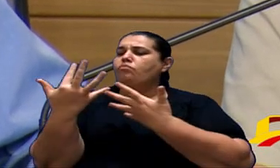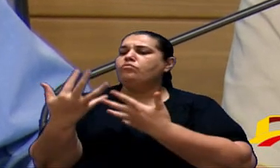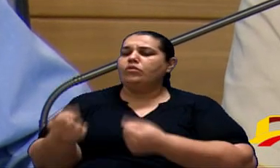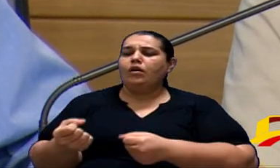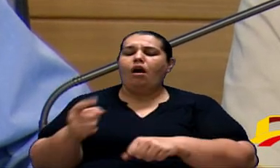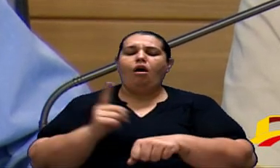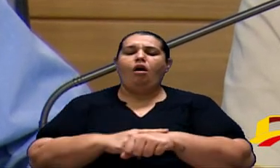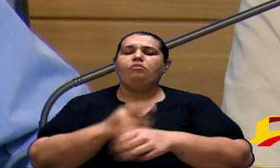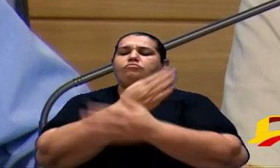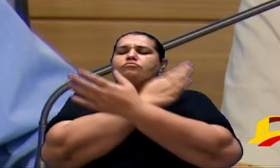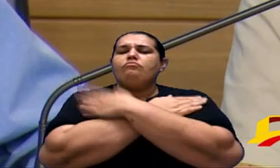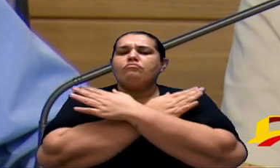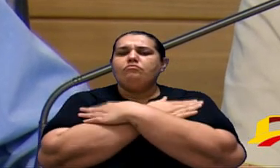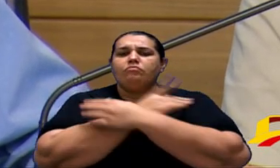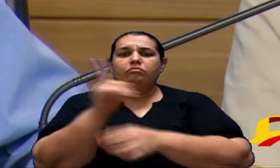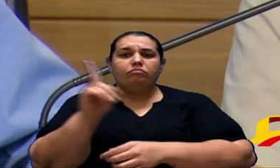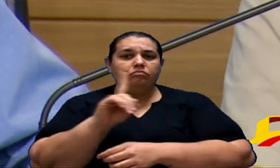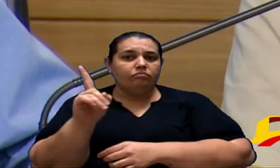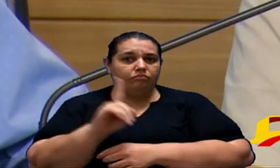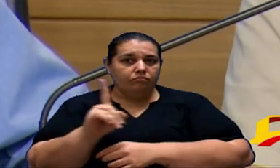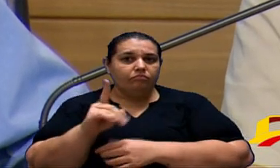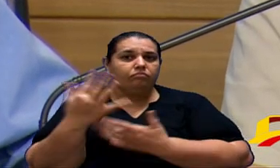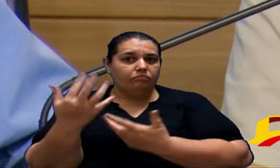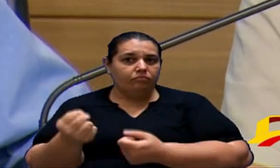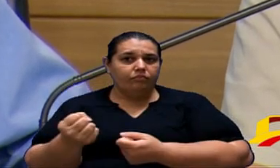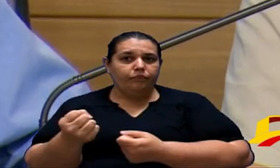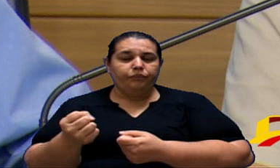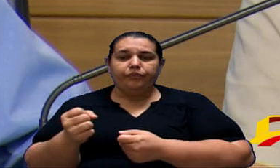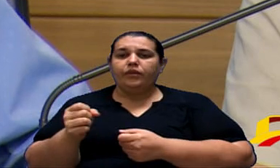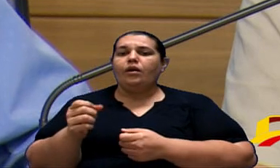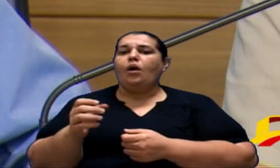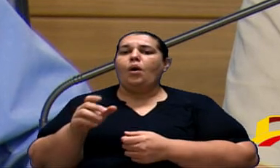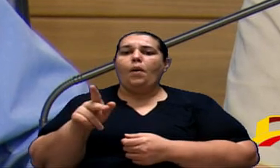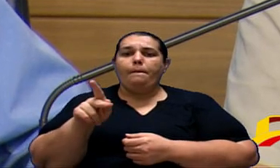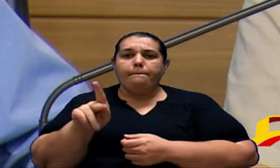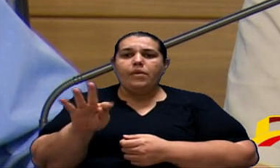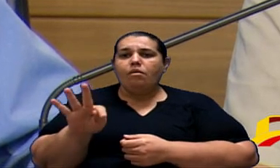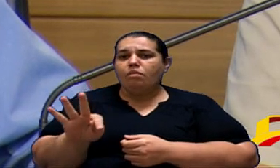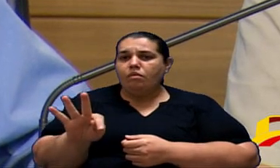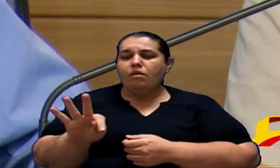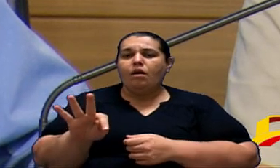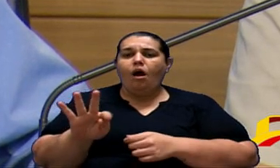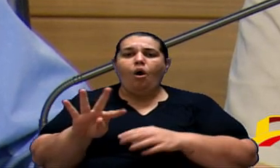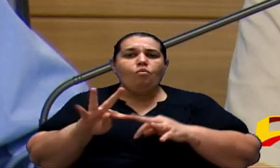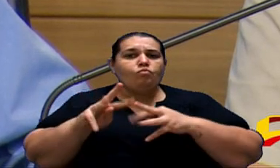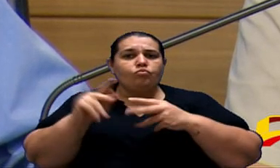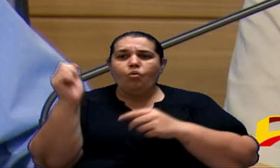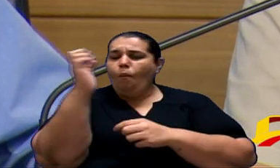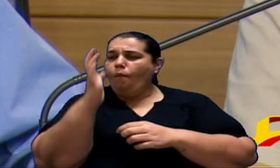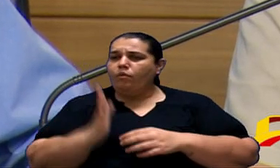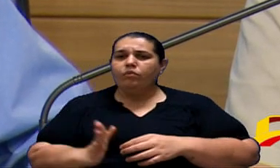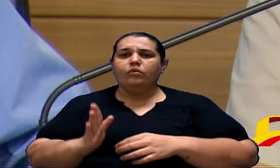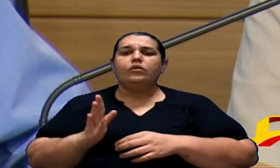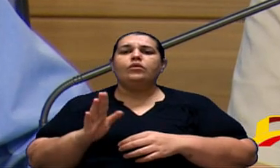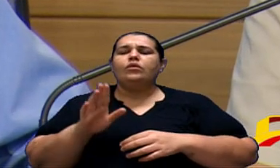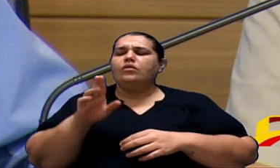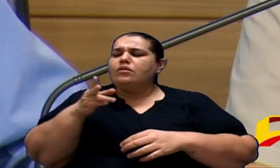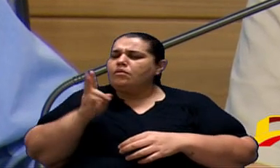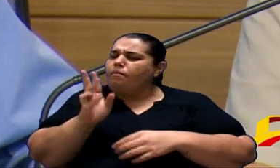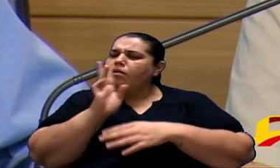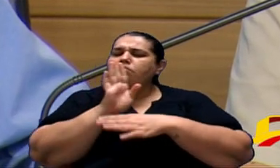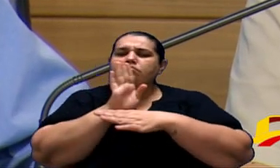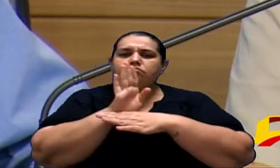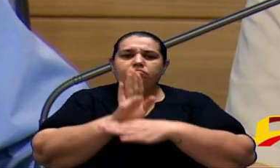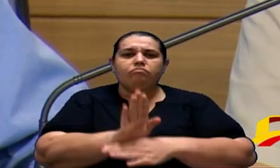momento de desemprego em momento nenhum então a bancada federal do Partido dos Trabalhadores pode ter certeza que estará junto